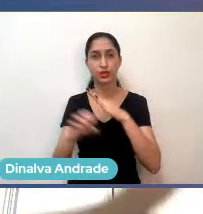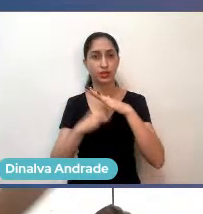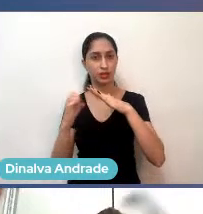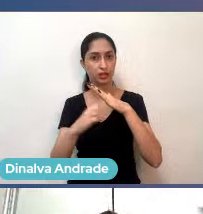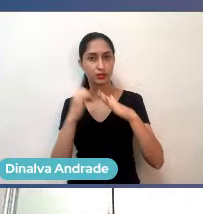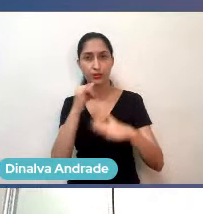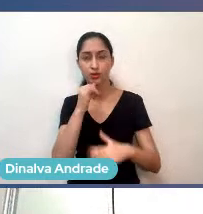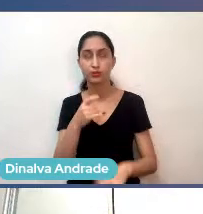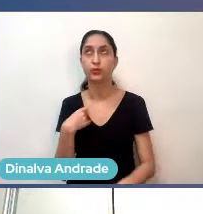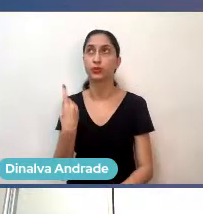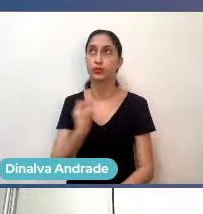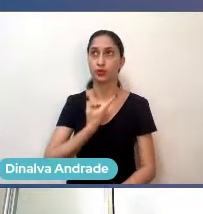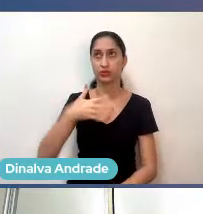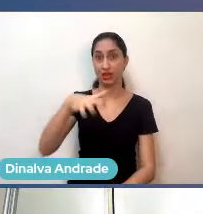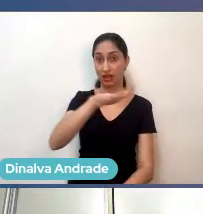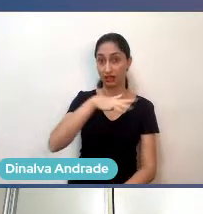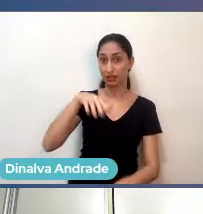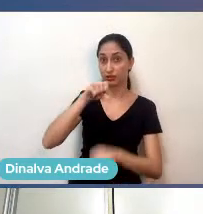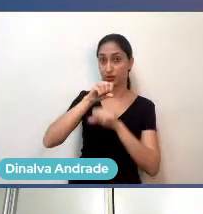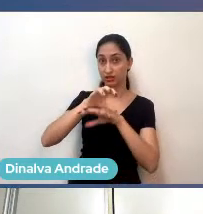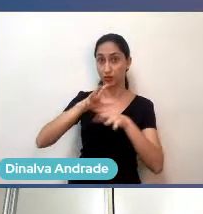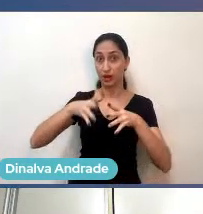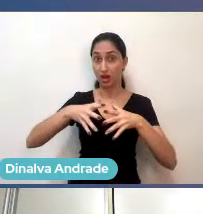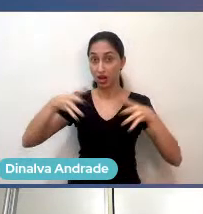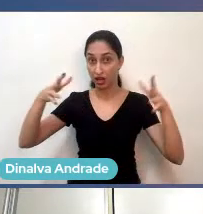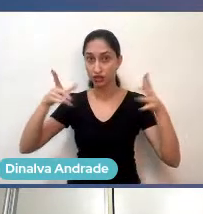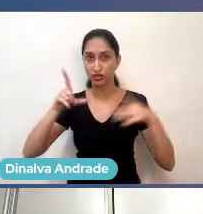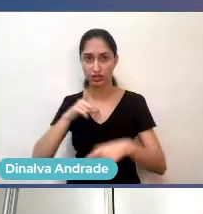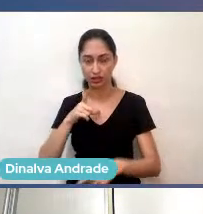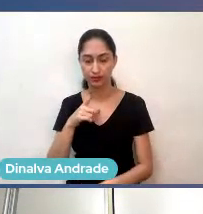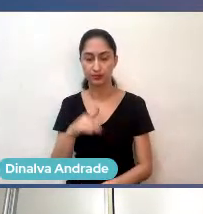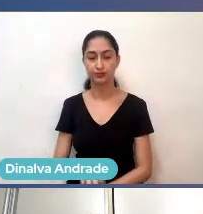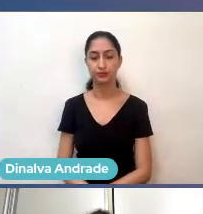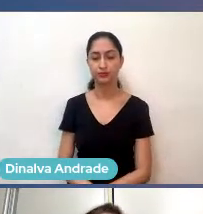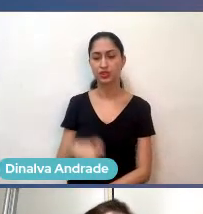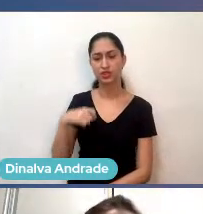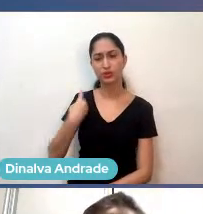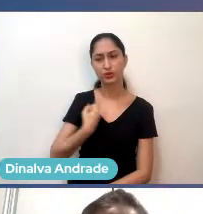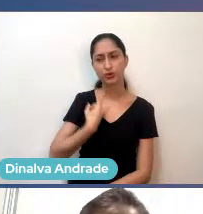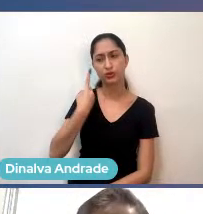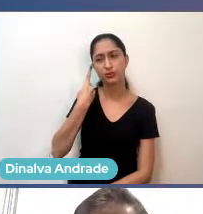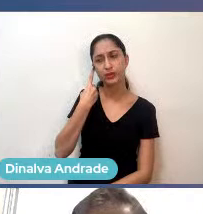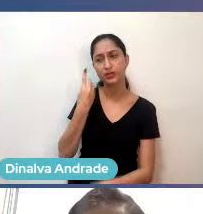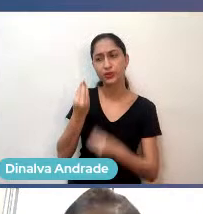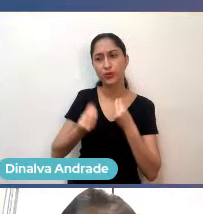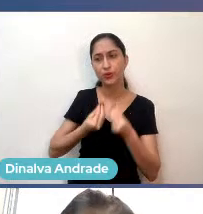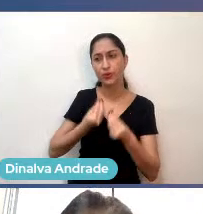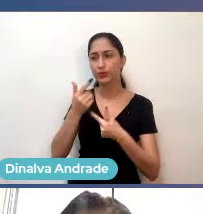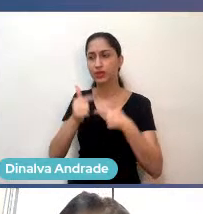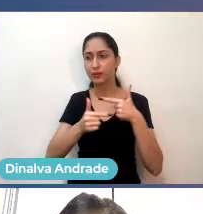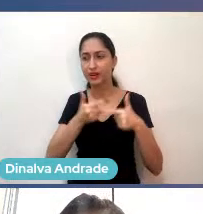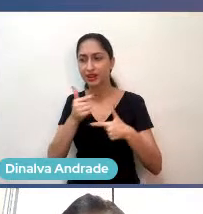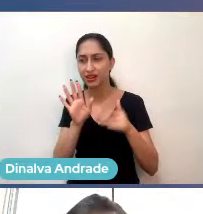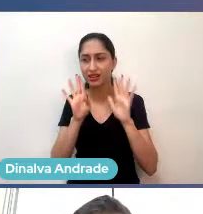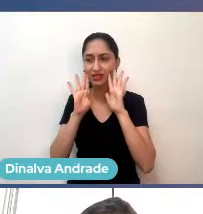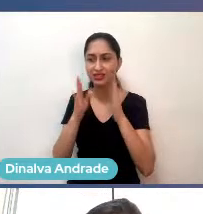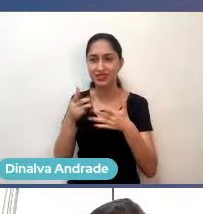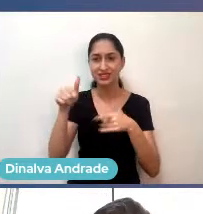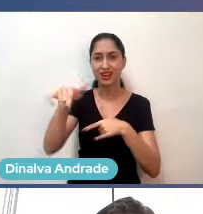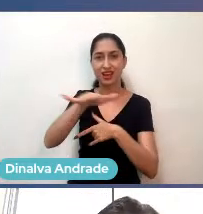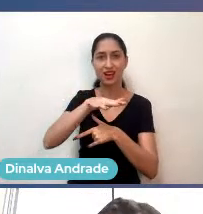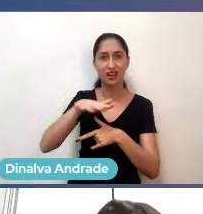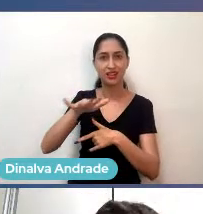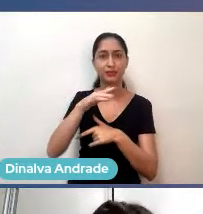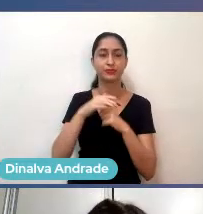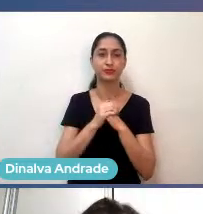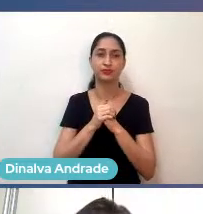de educação que é gigante e a gente podia pensar onde é a gente quer atuar dentro desse segmento específico, né, e aí a gente